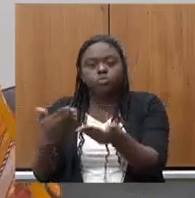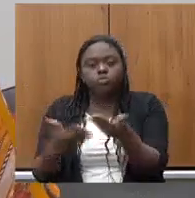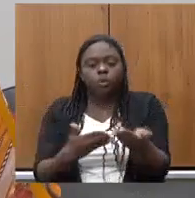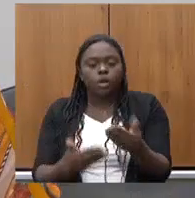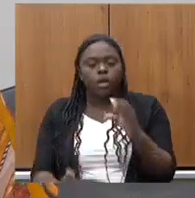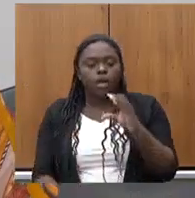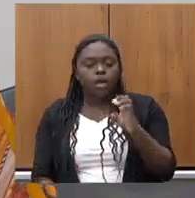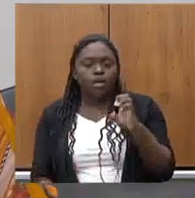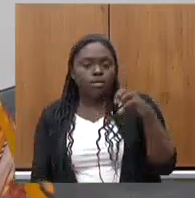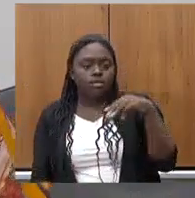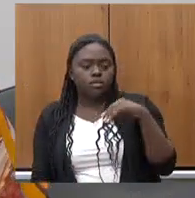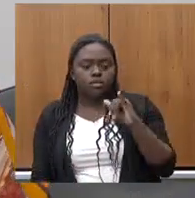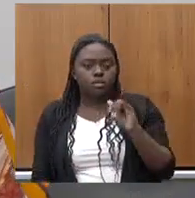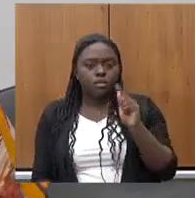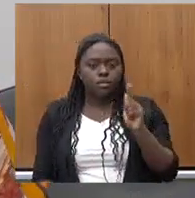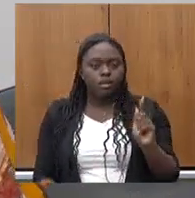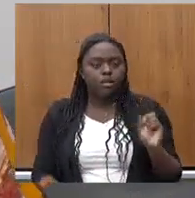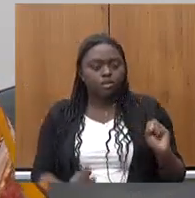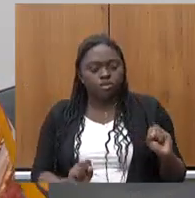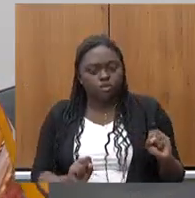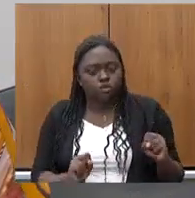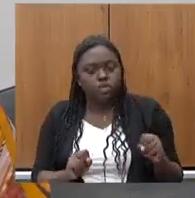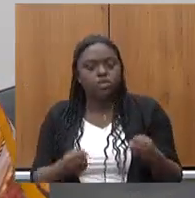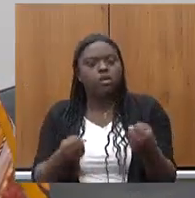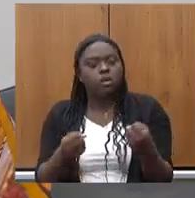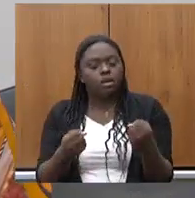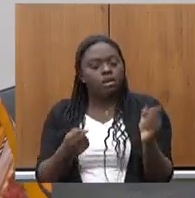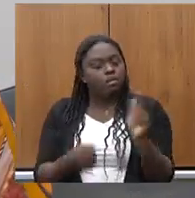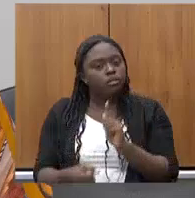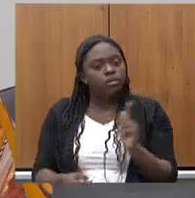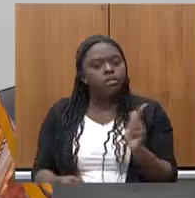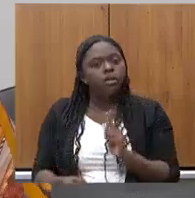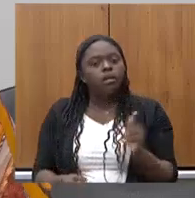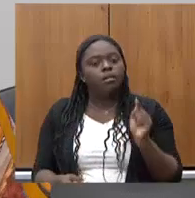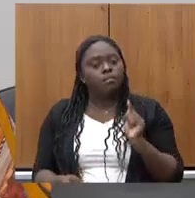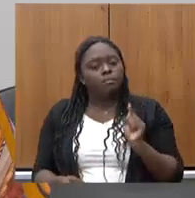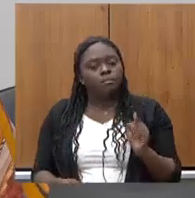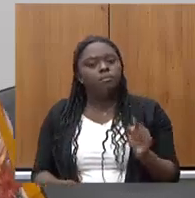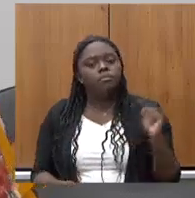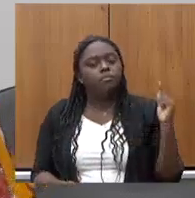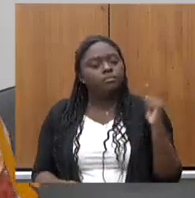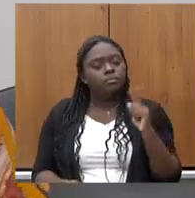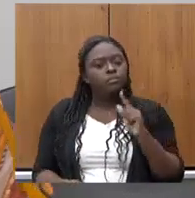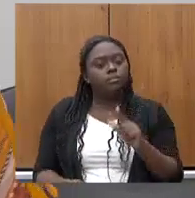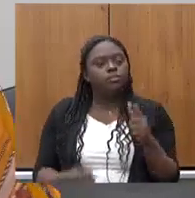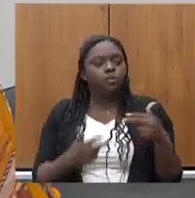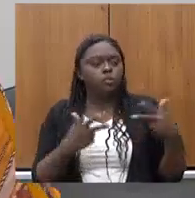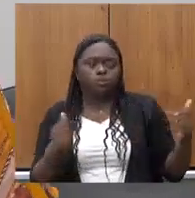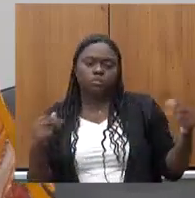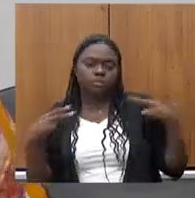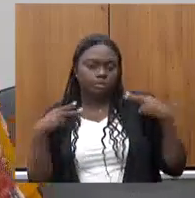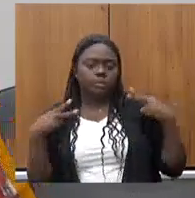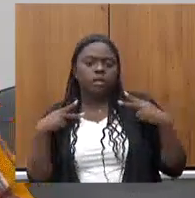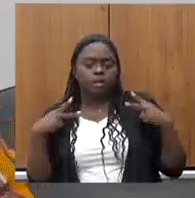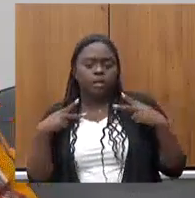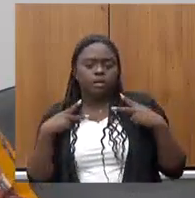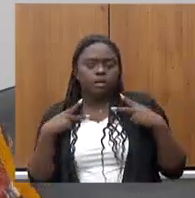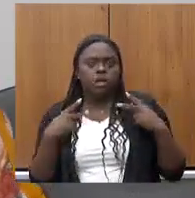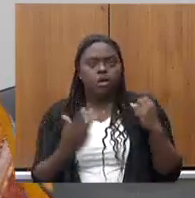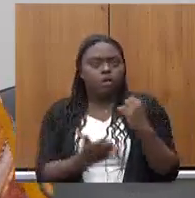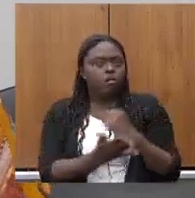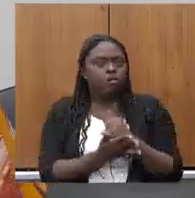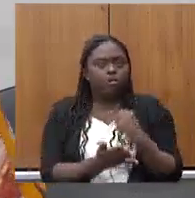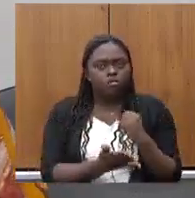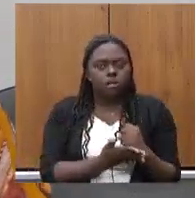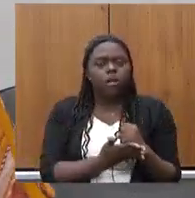Semig e a Copasa se esforçaram muito na sua gestão para cumprir questões privadas os contratos